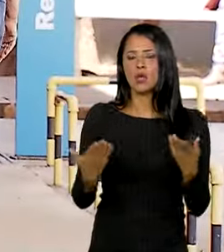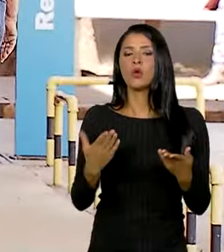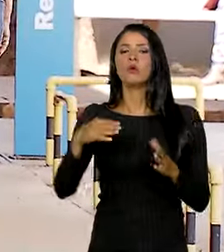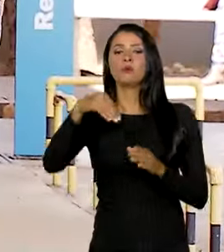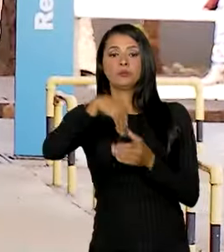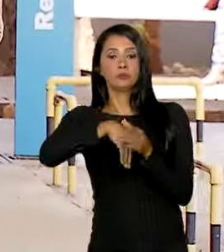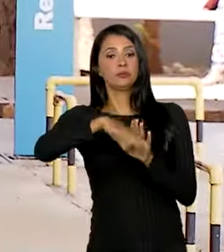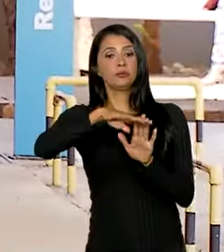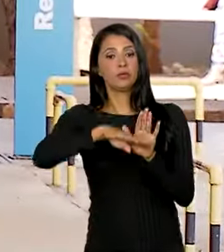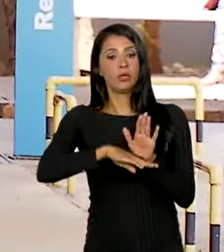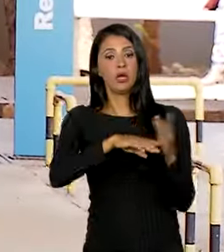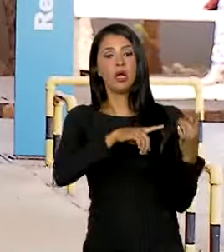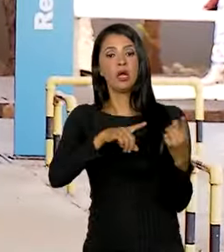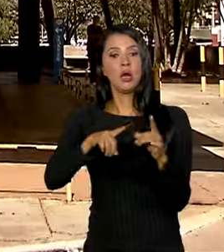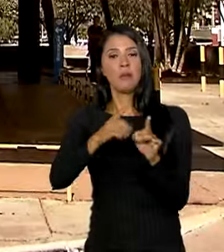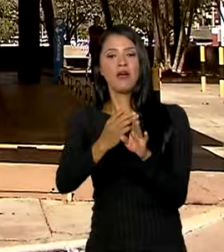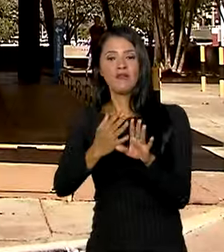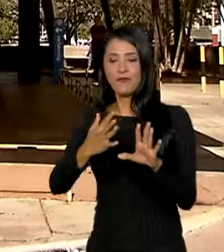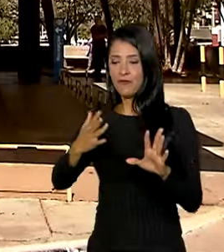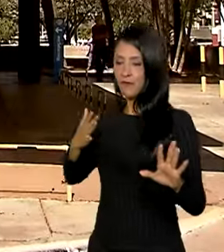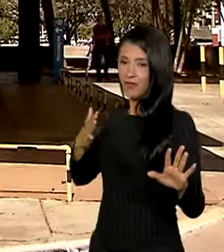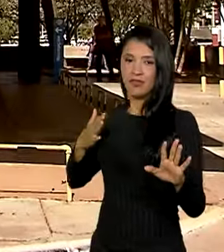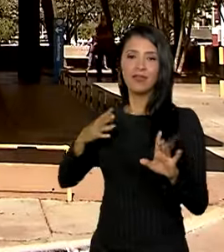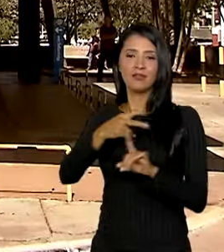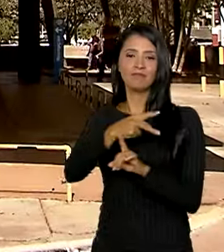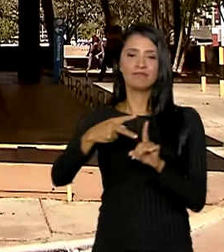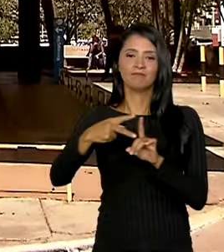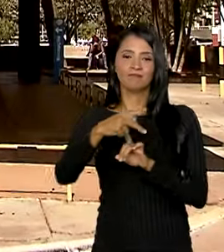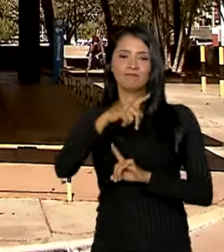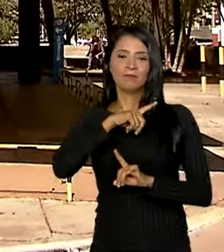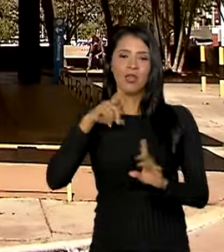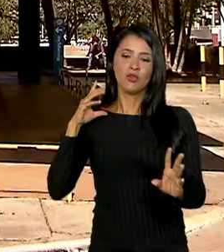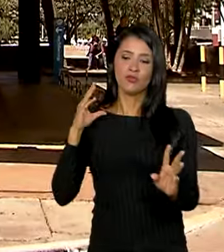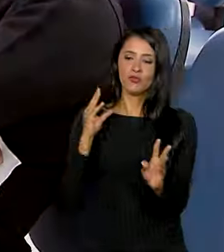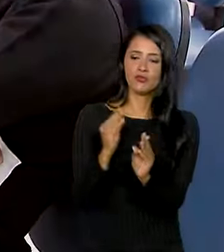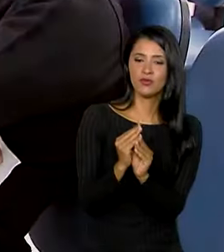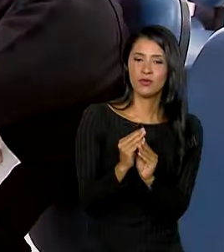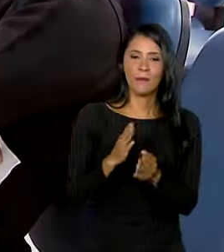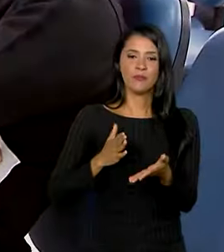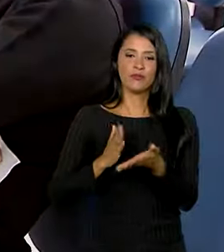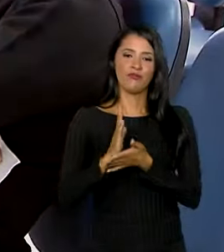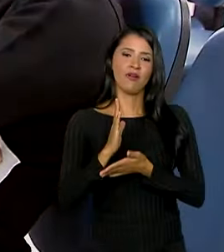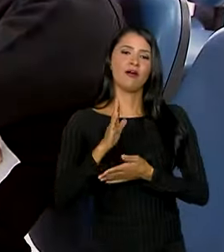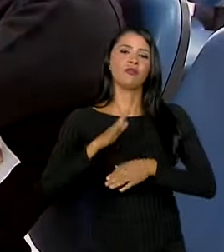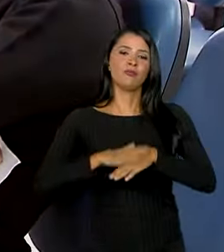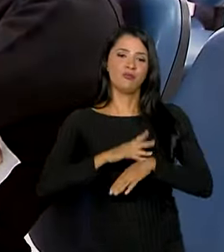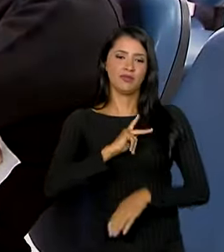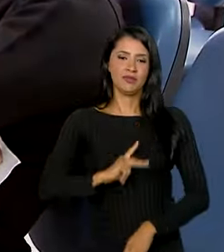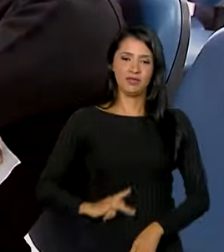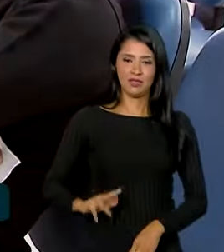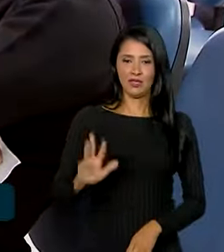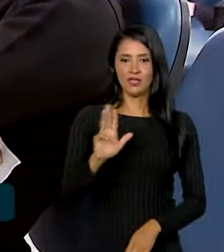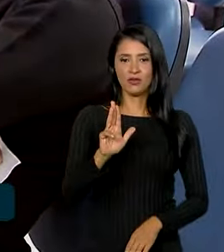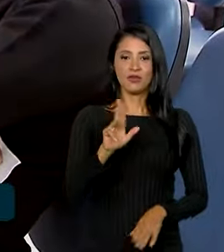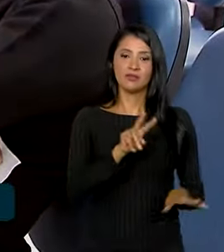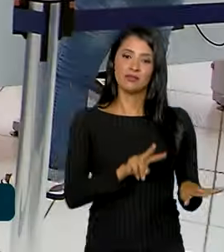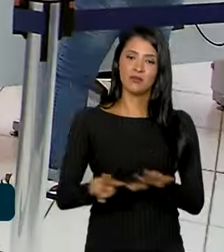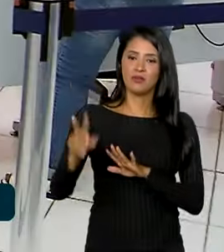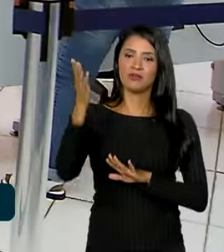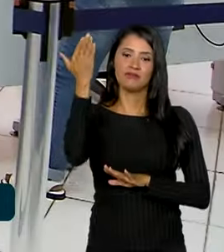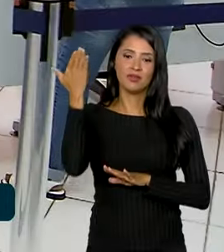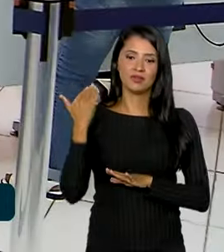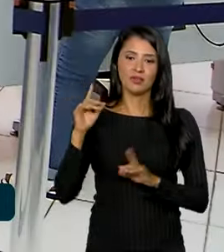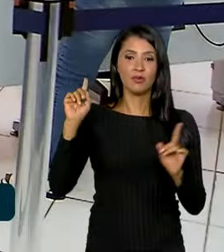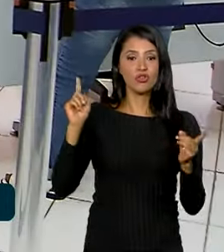programa de enfrentamento à fila da Previdência Social, sancionado pelo presidente Lula na semana passada para reduzir o